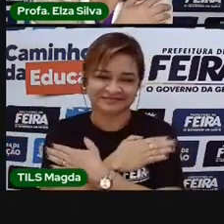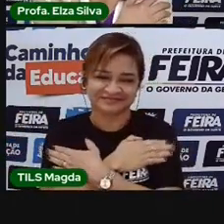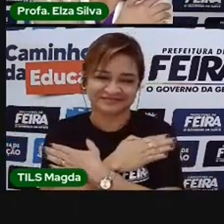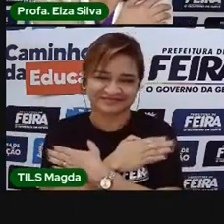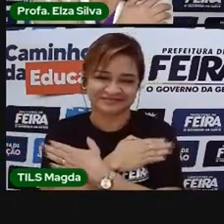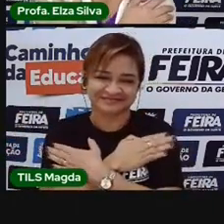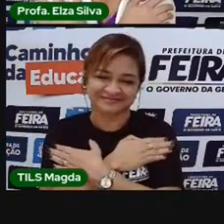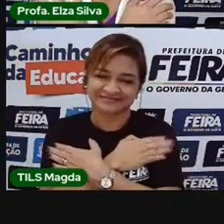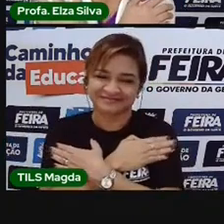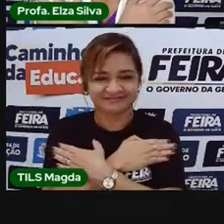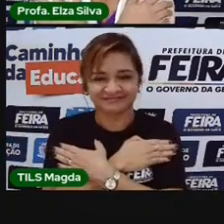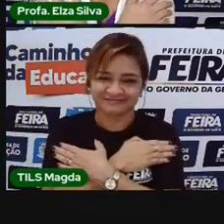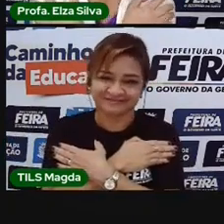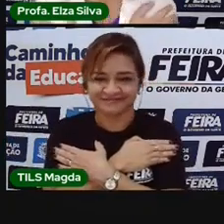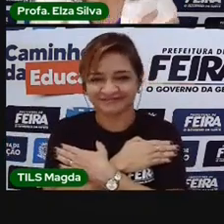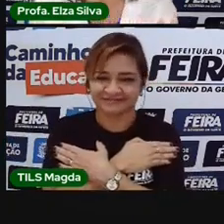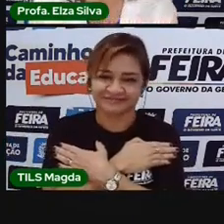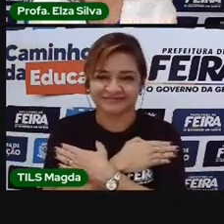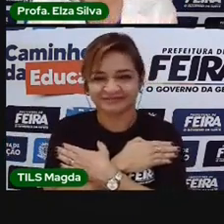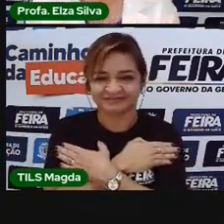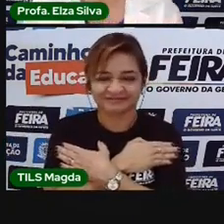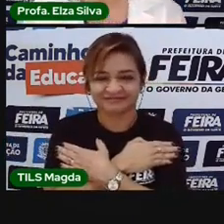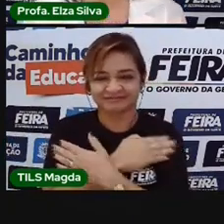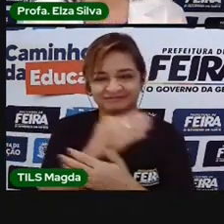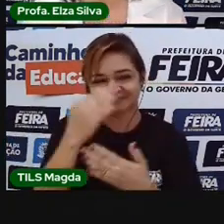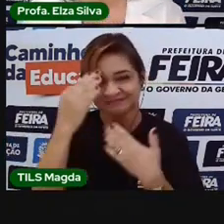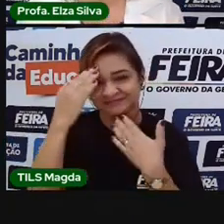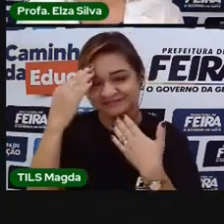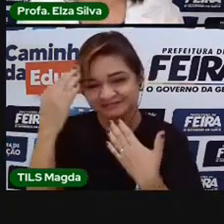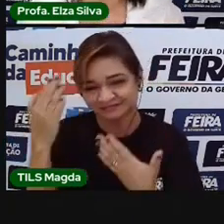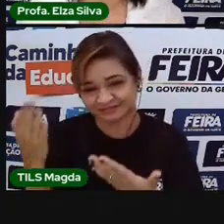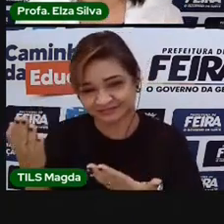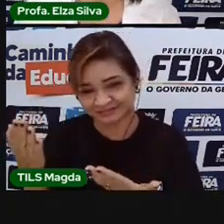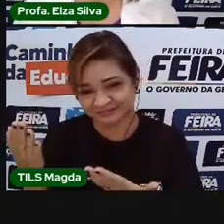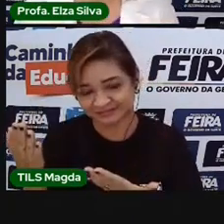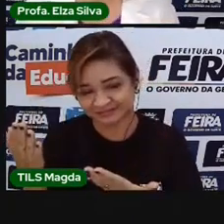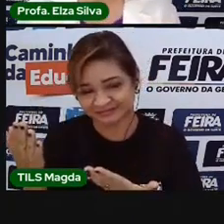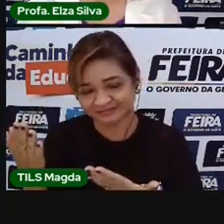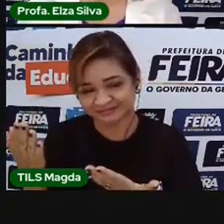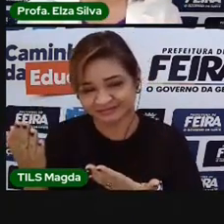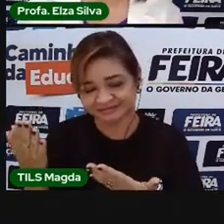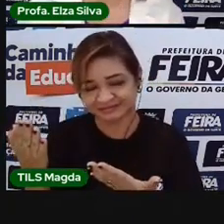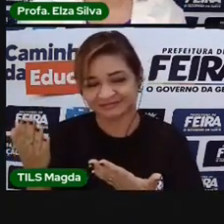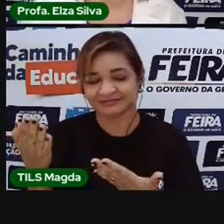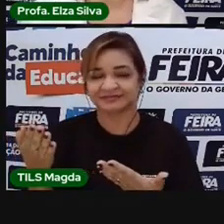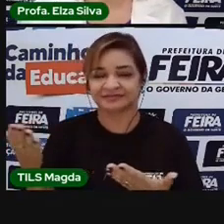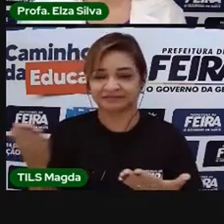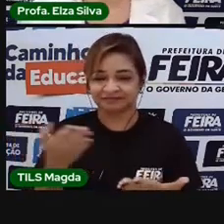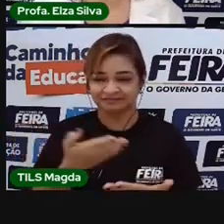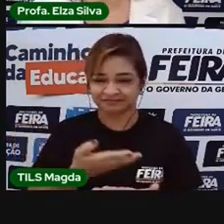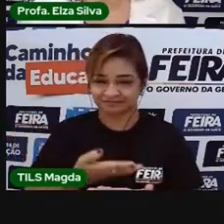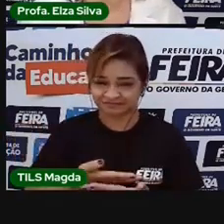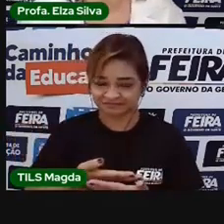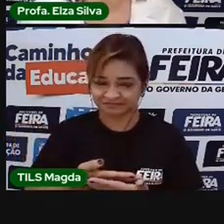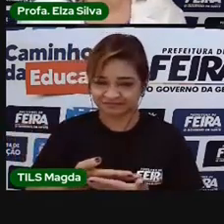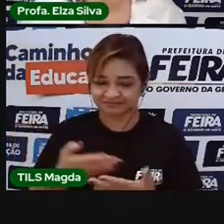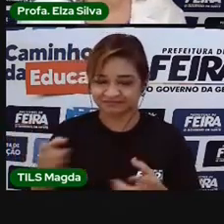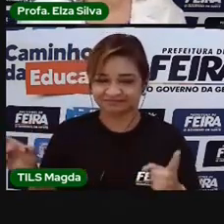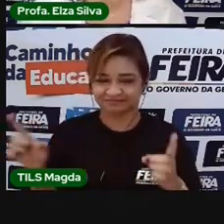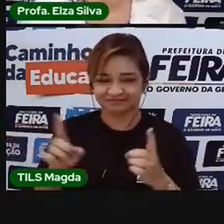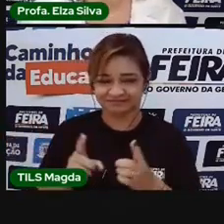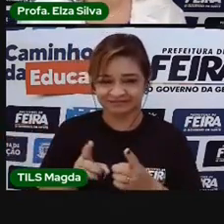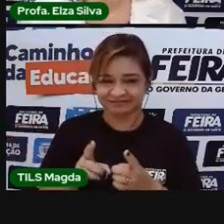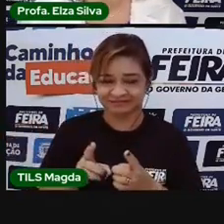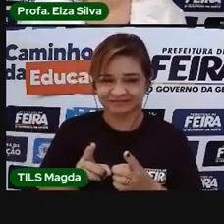Um grande abraço. Thank you. Obrigada pela oportunidade desse nosso reencontro.